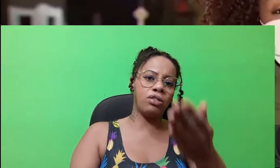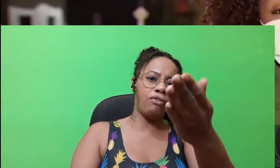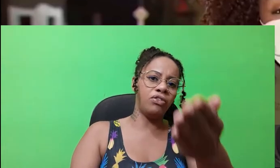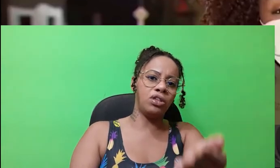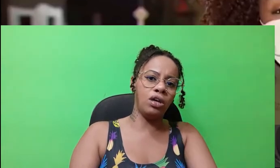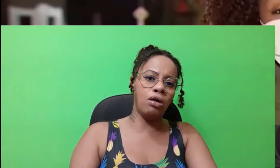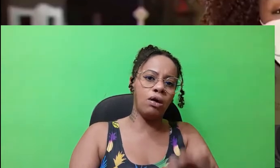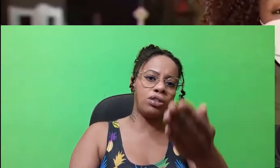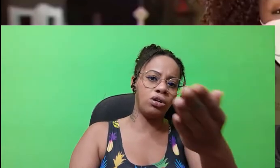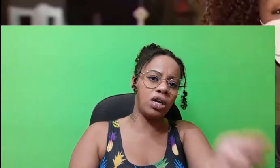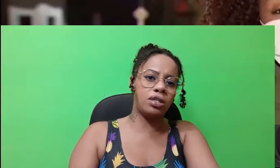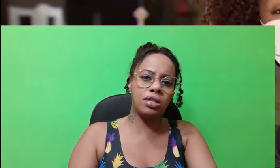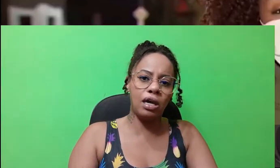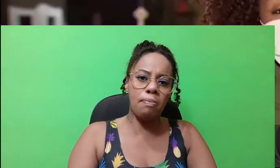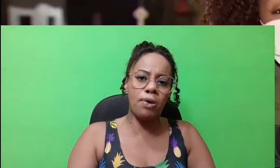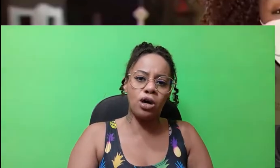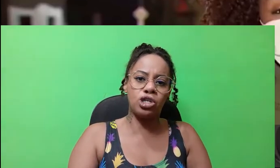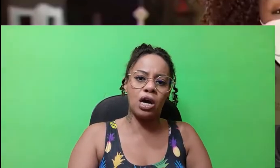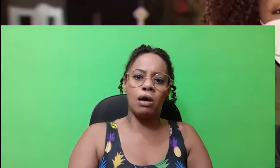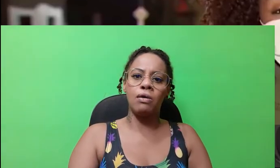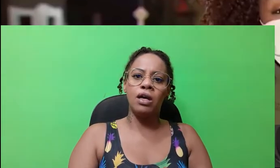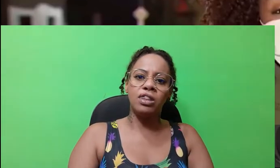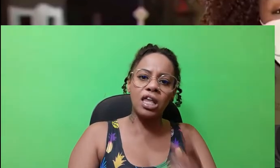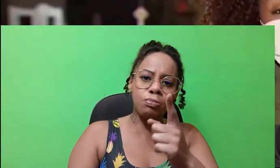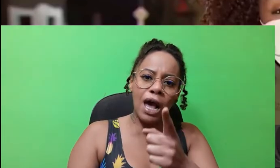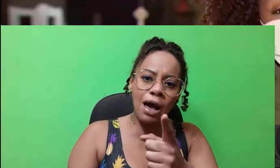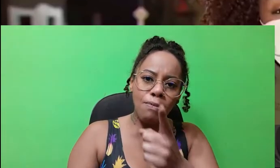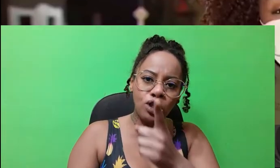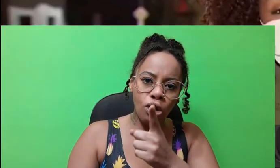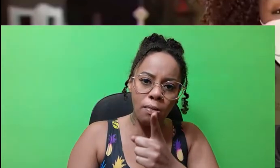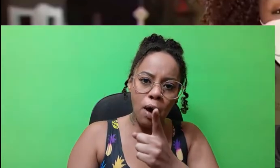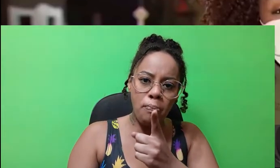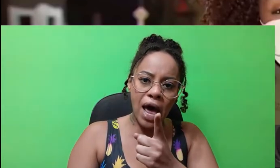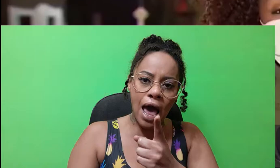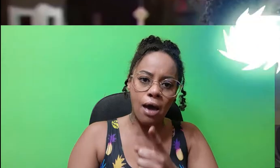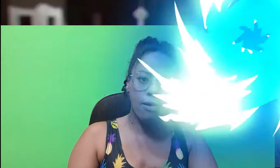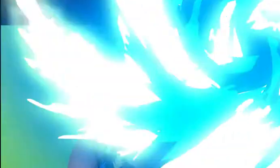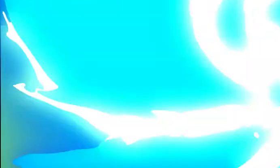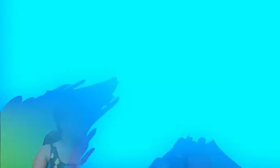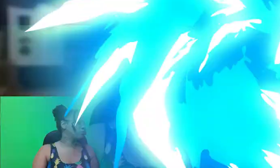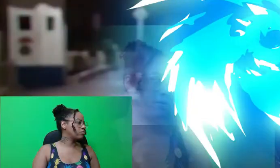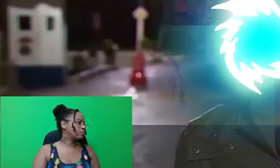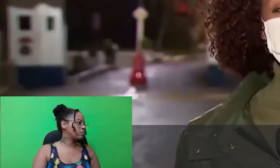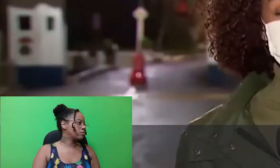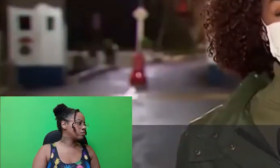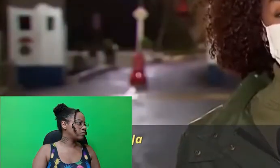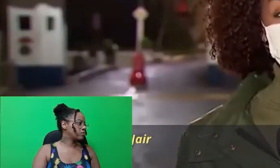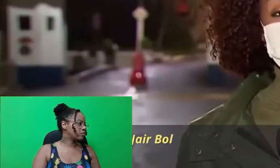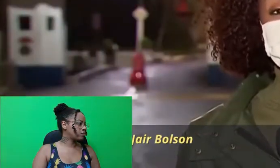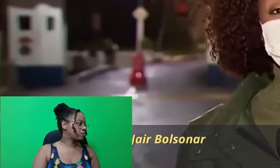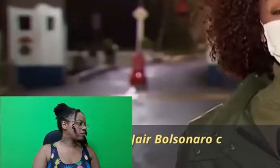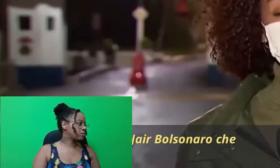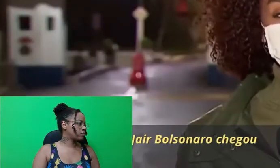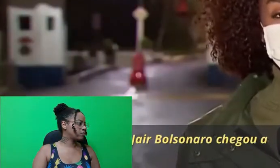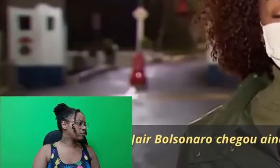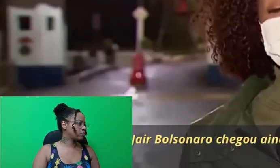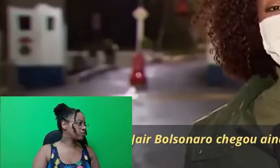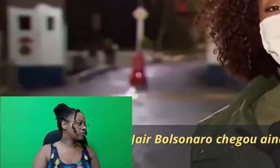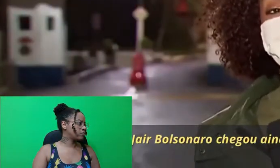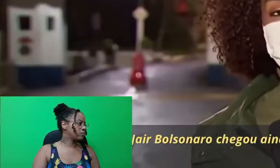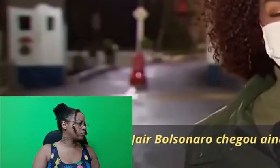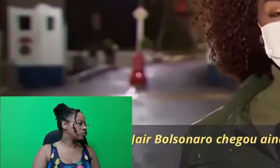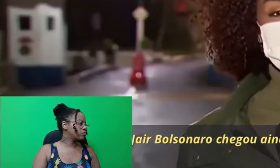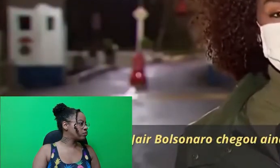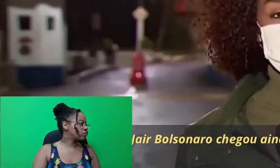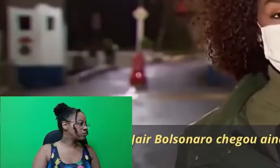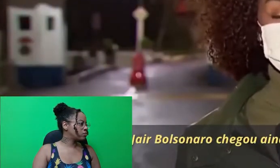arminha, ao seu fuzil, ao seu jet ski, poxa. Vocês pagam muito no meu pé. Jair Bolsonaro chegou ainda há pouco aqui